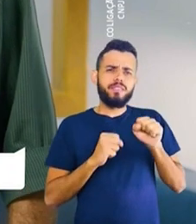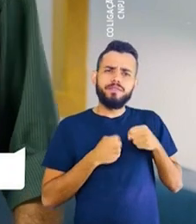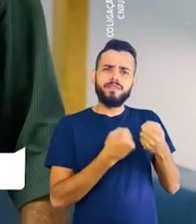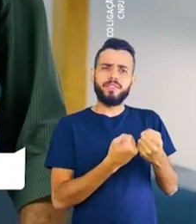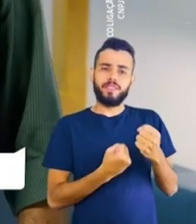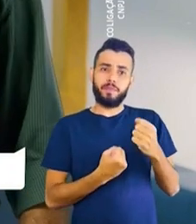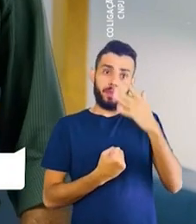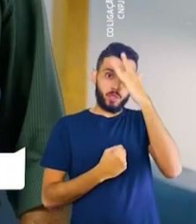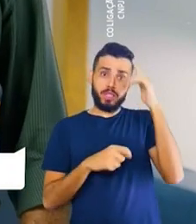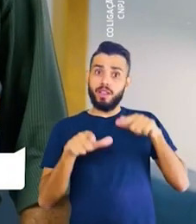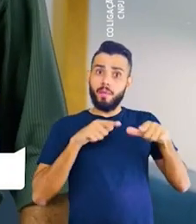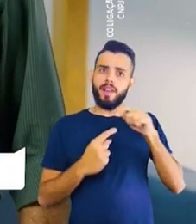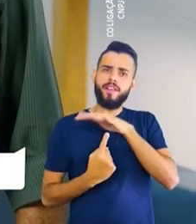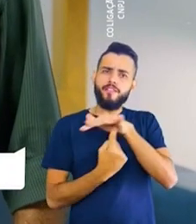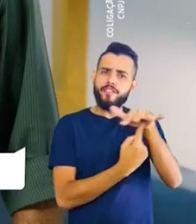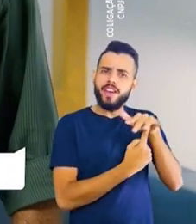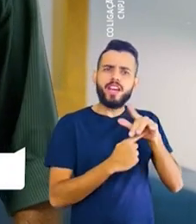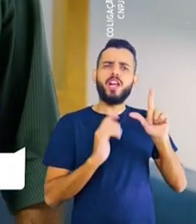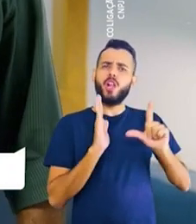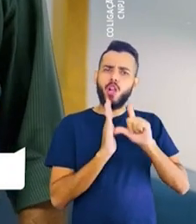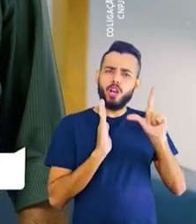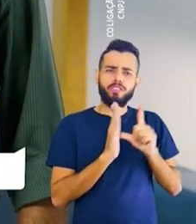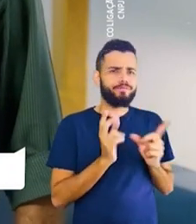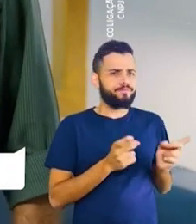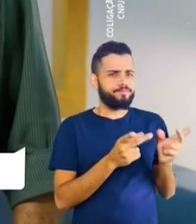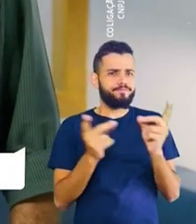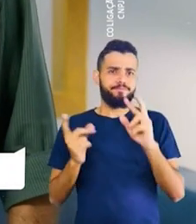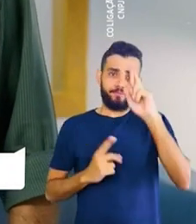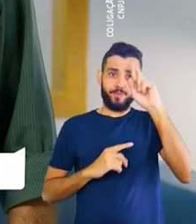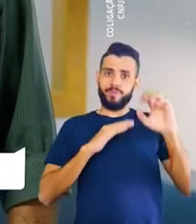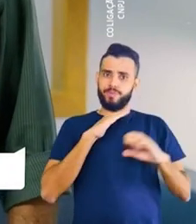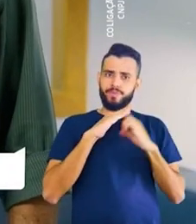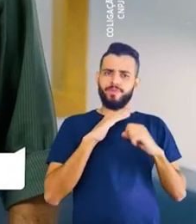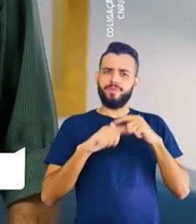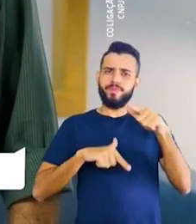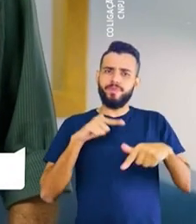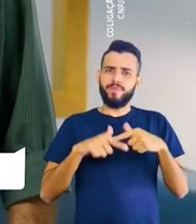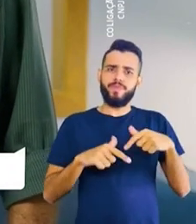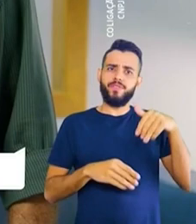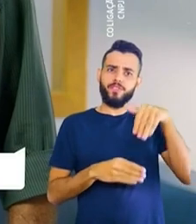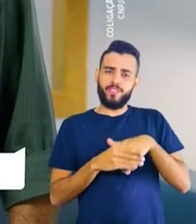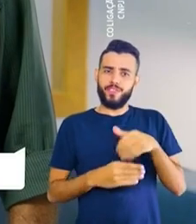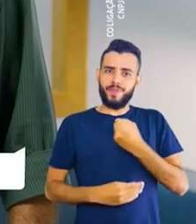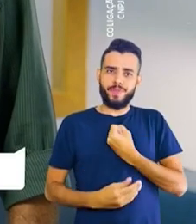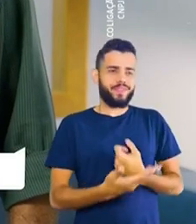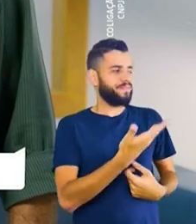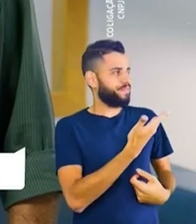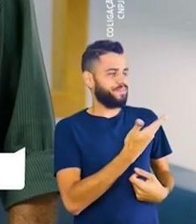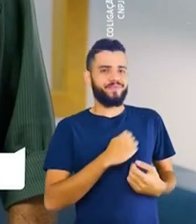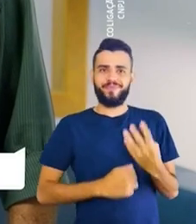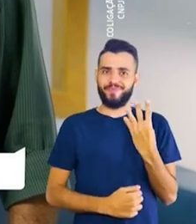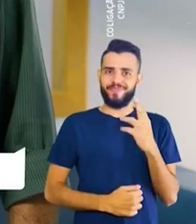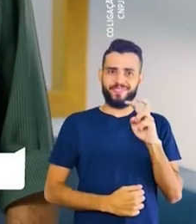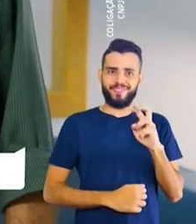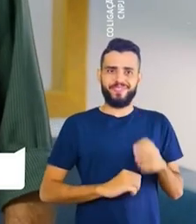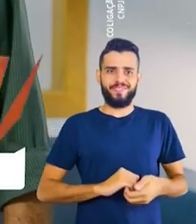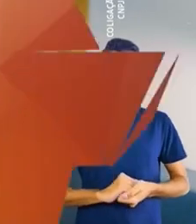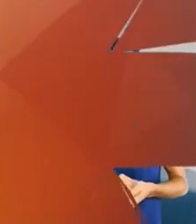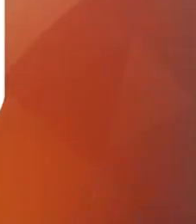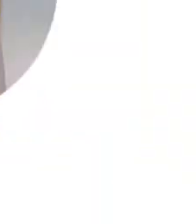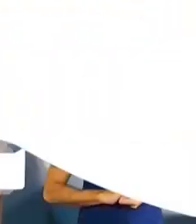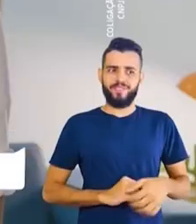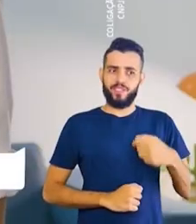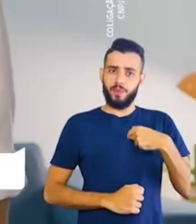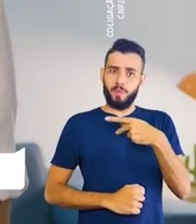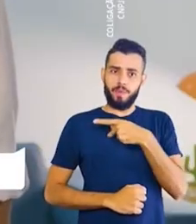Quero defender os ceirantes, lojistas, comerciantes, empresários e trabalhadores. Vote 23007. 45.